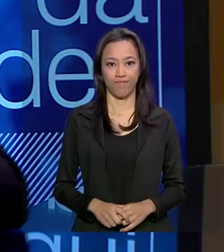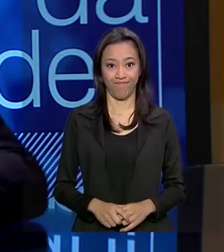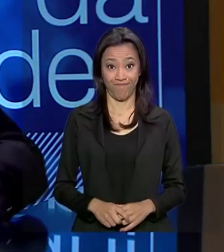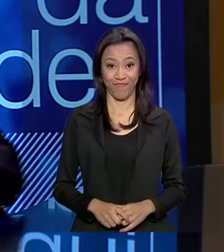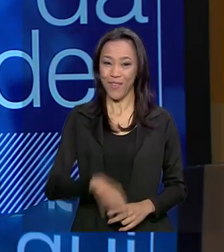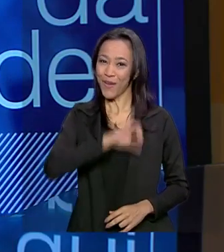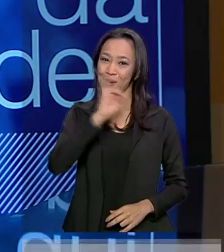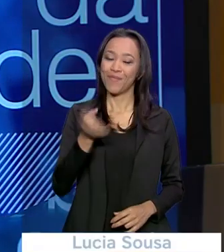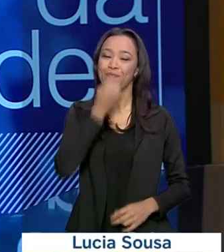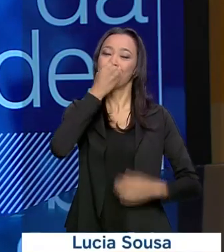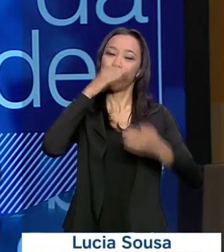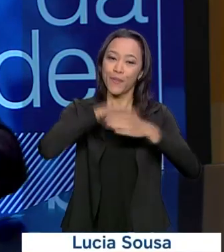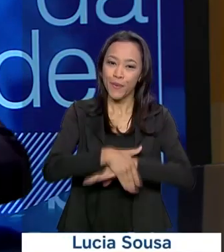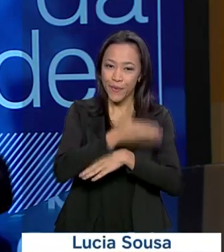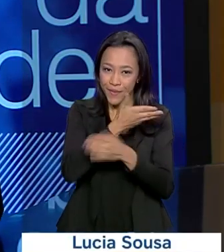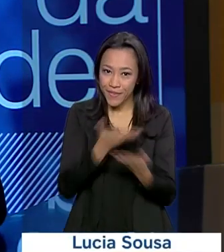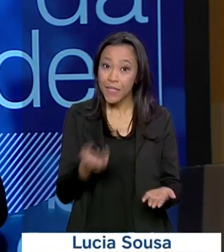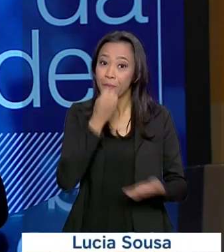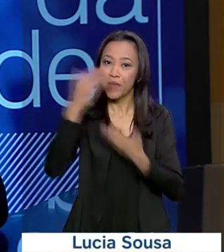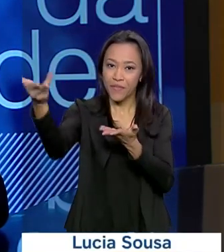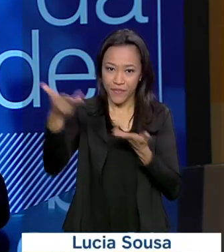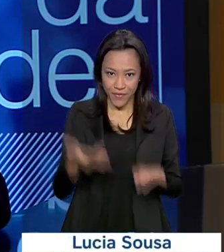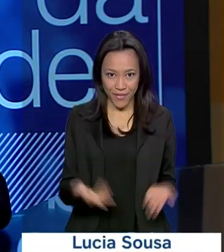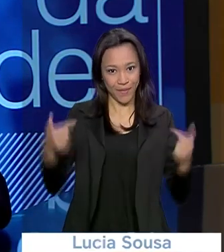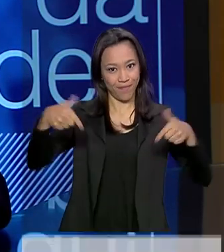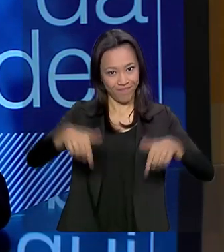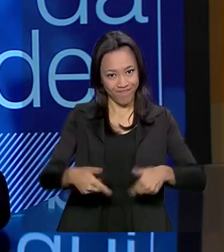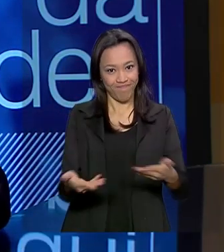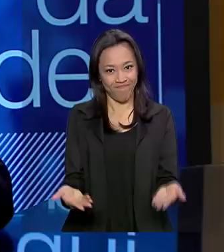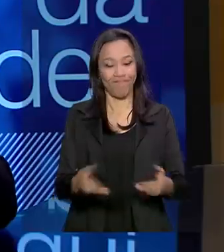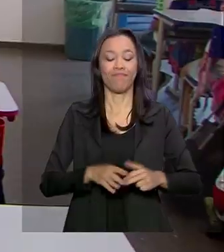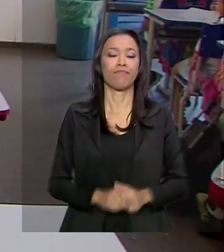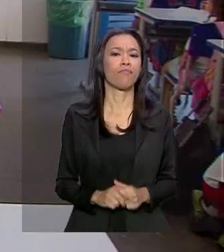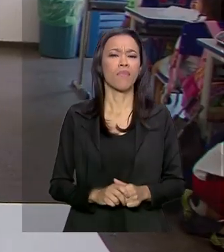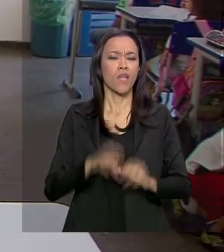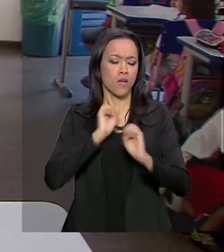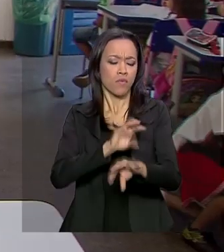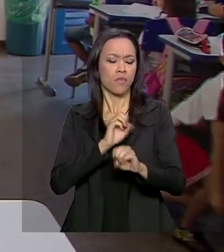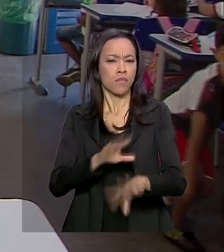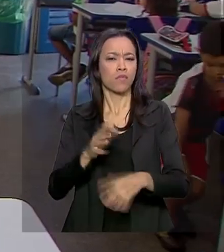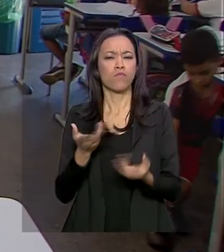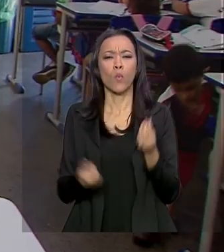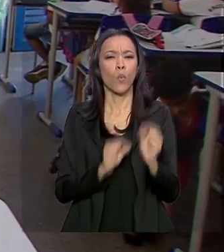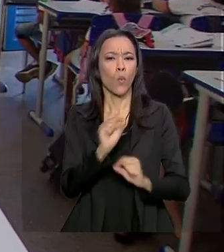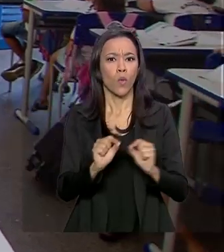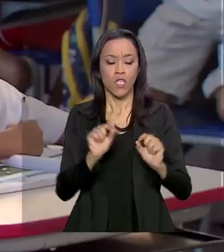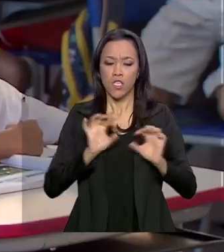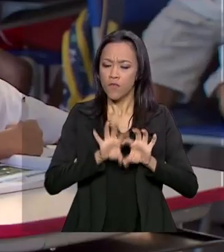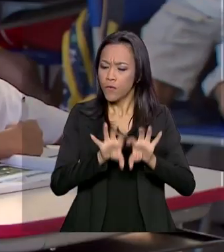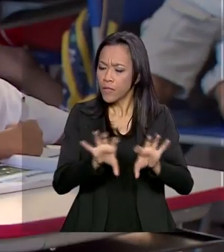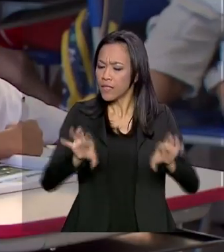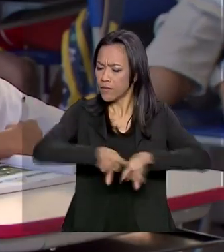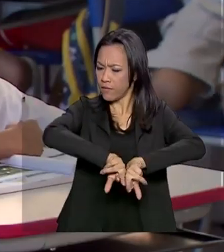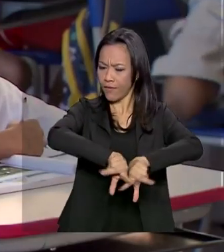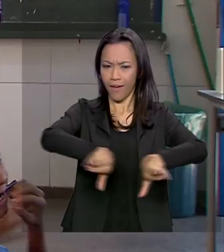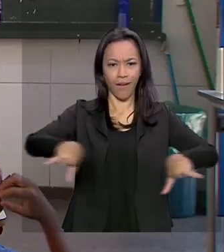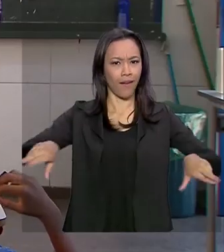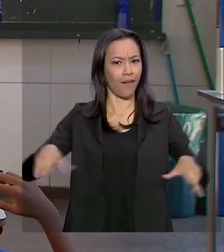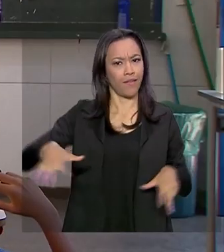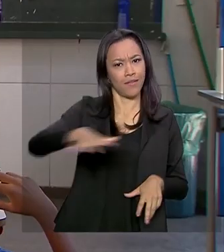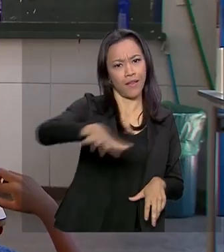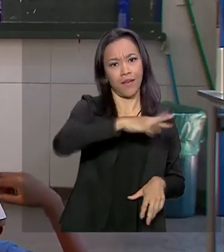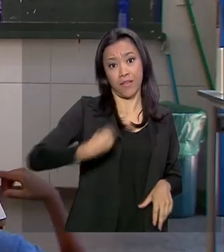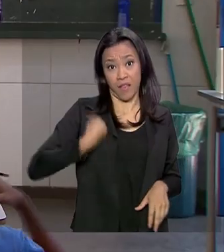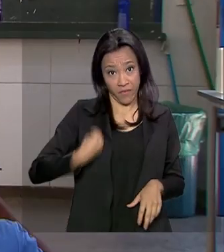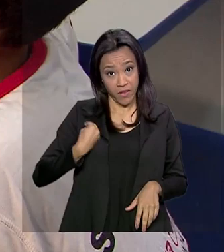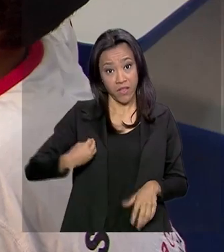Olá, boa noite e seja bem-vindo ao Brasil em Pauta. A educação possui impacto em todas as áreas da vida, em